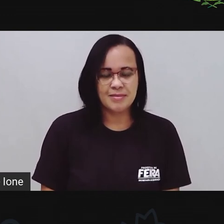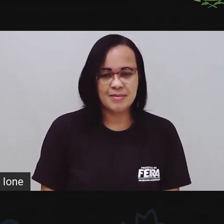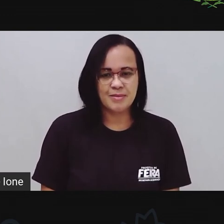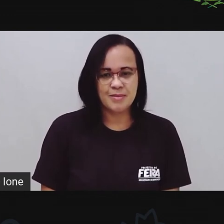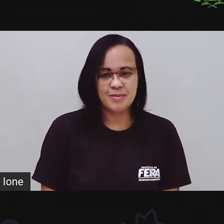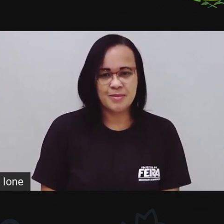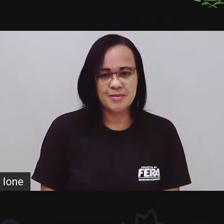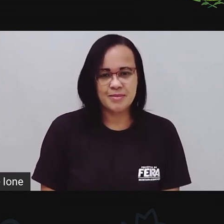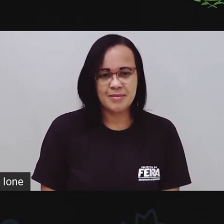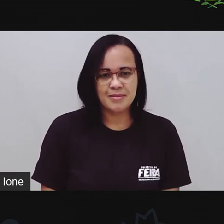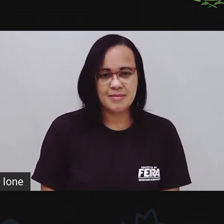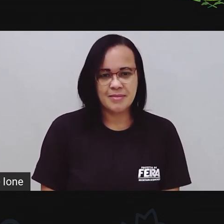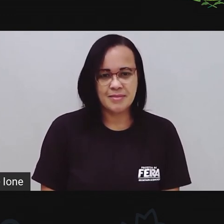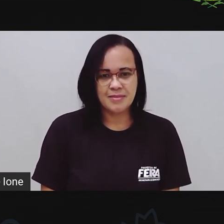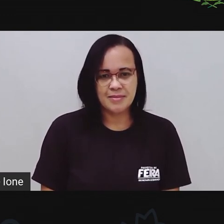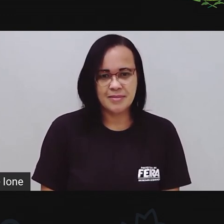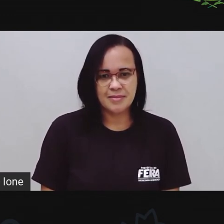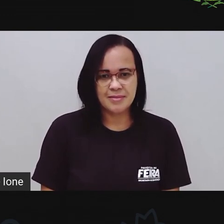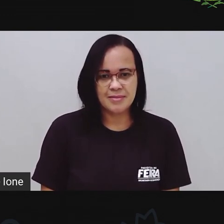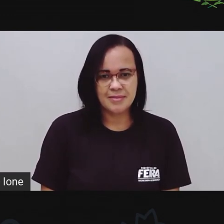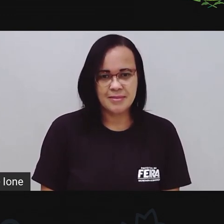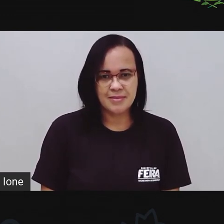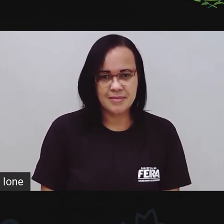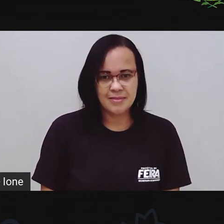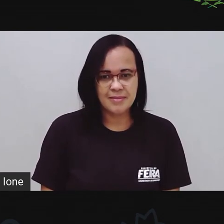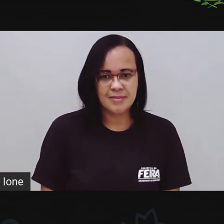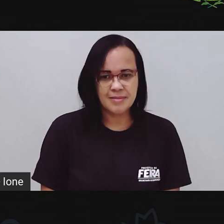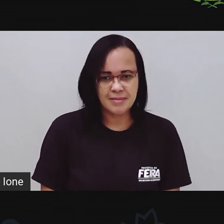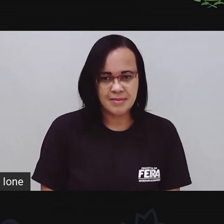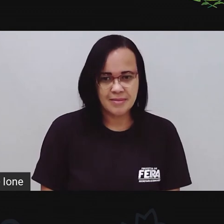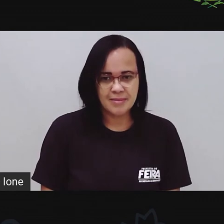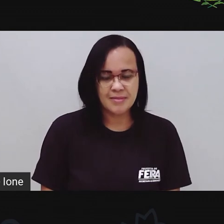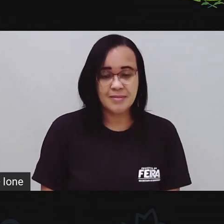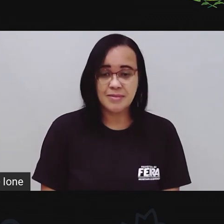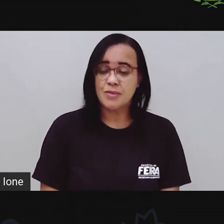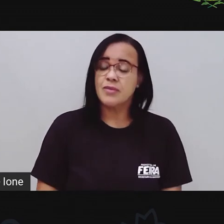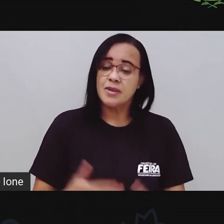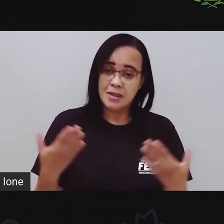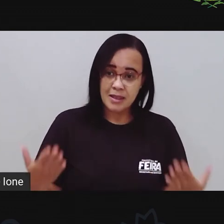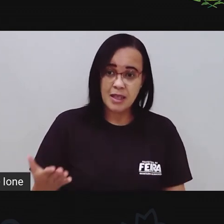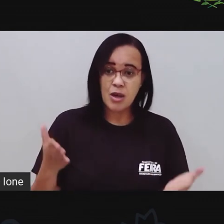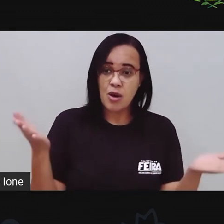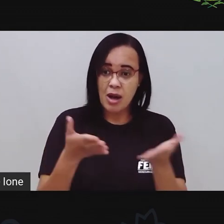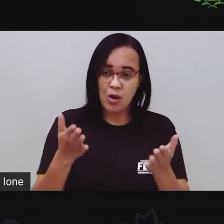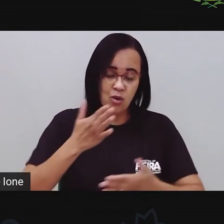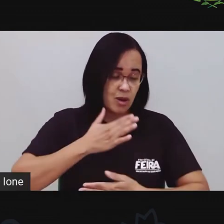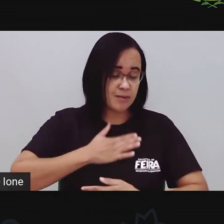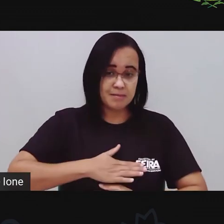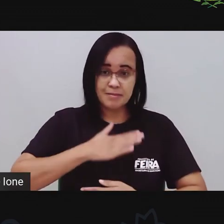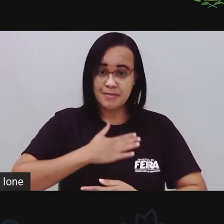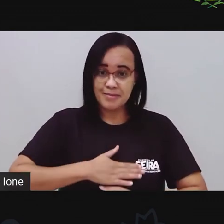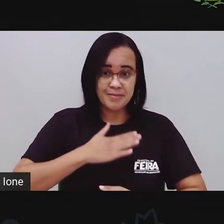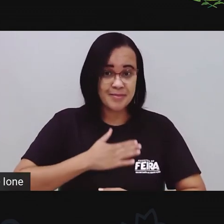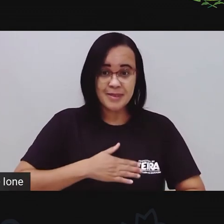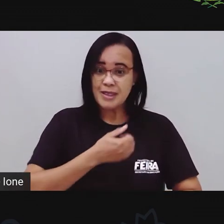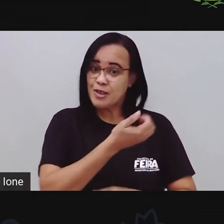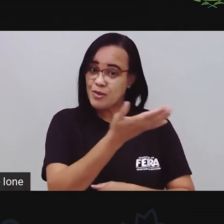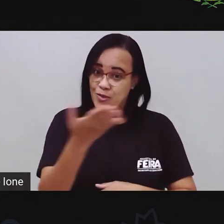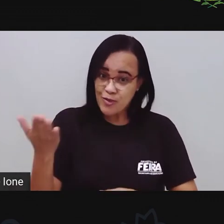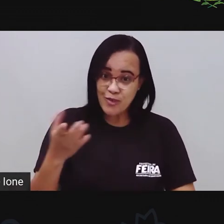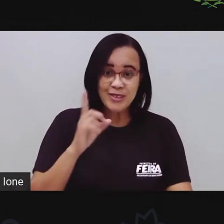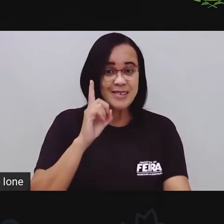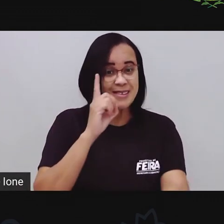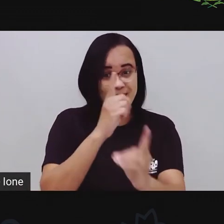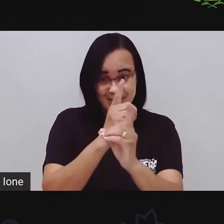tela pra gente voltar pro slide, porque agora ficou muito tranquilo, porque vocês descobriram que não é só, né? Não é só